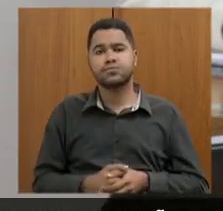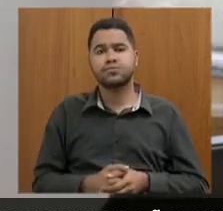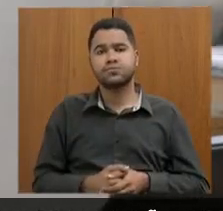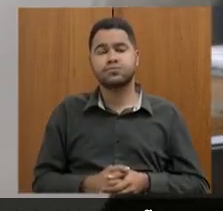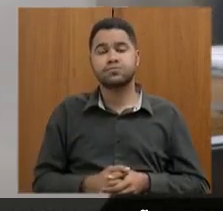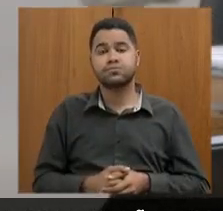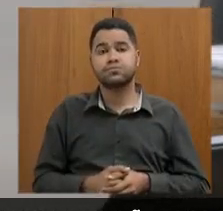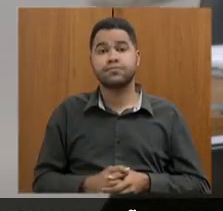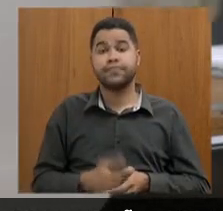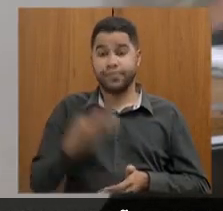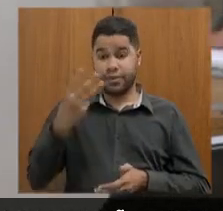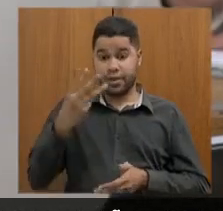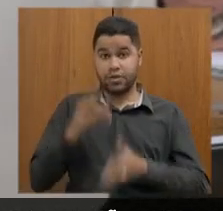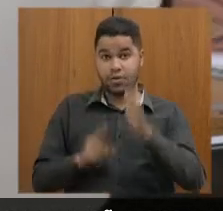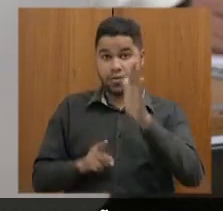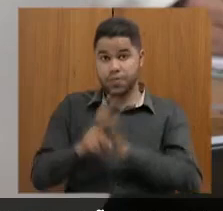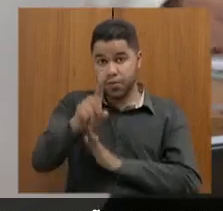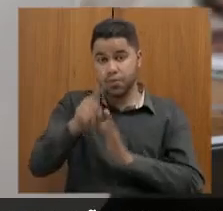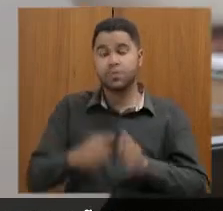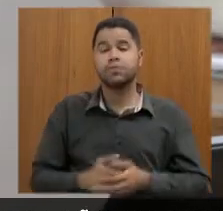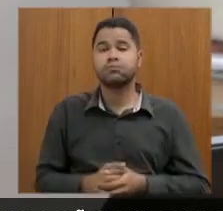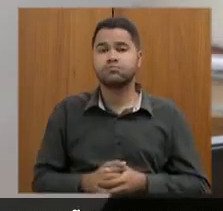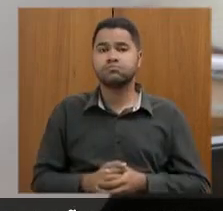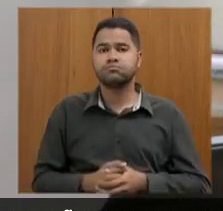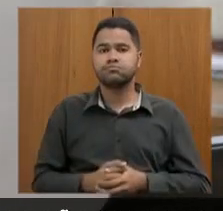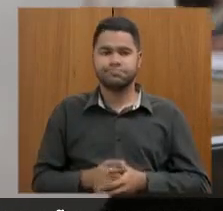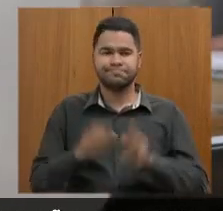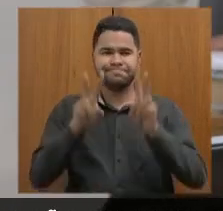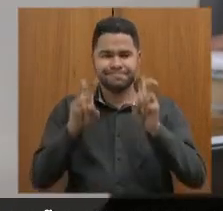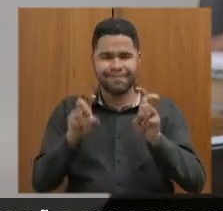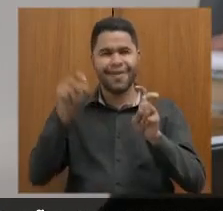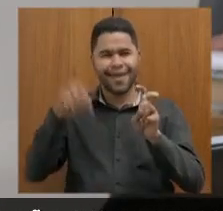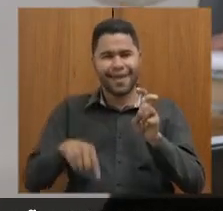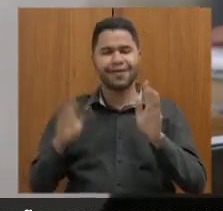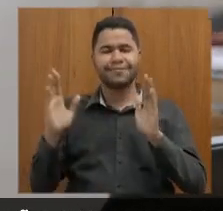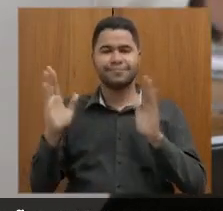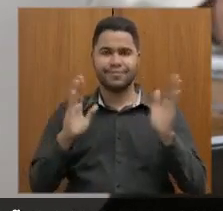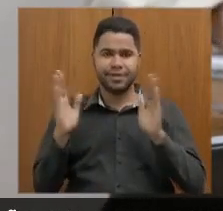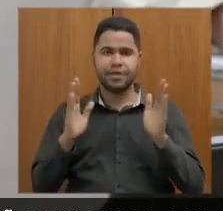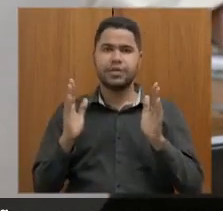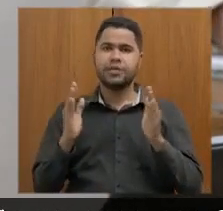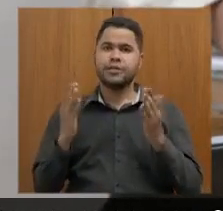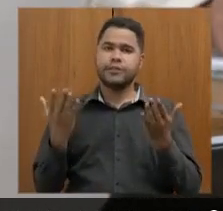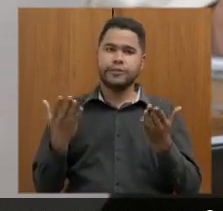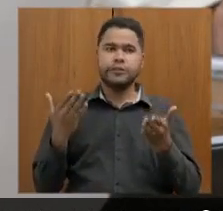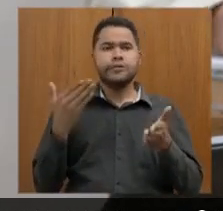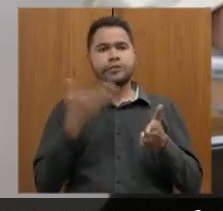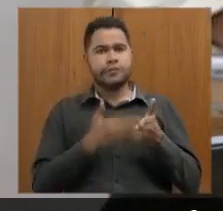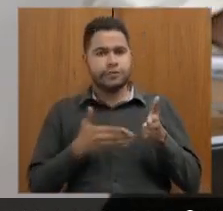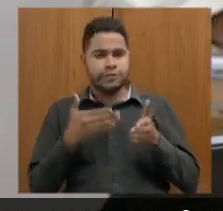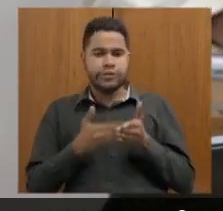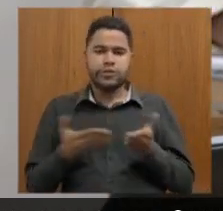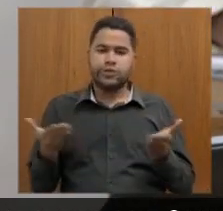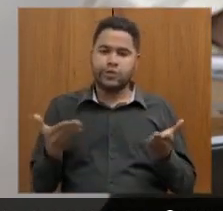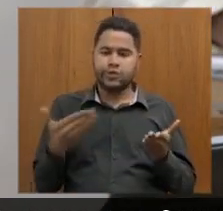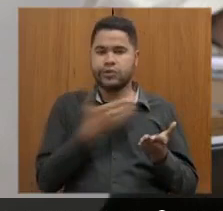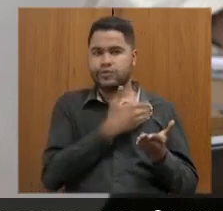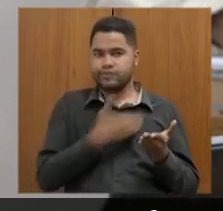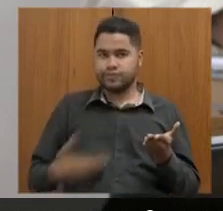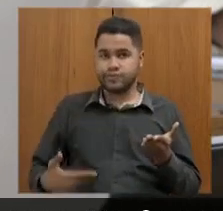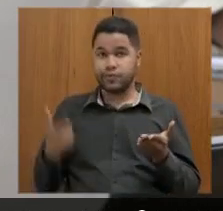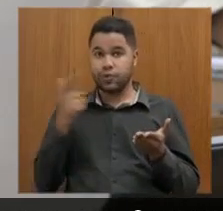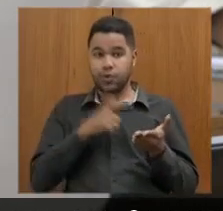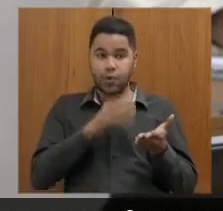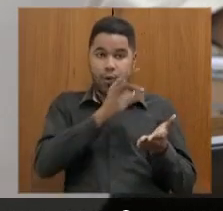E a minha terceira pergunta, ainda sobre essa situação, mesmo diante da impossibilidade atual do Estado para